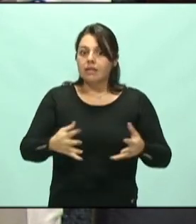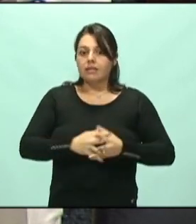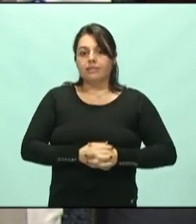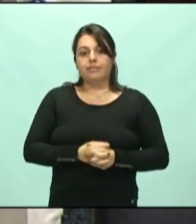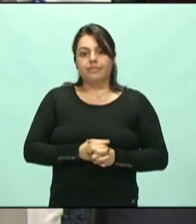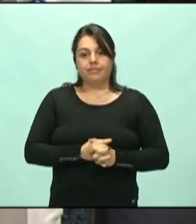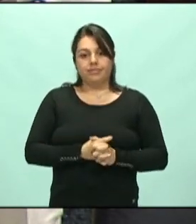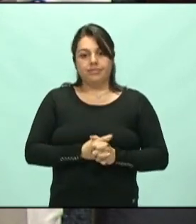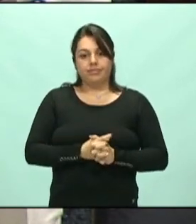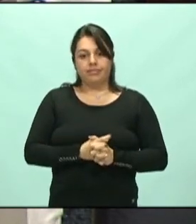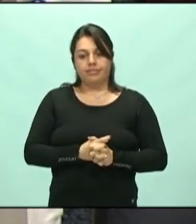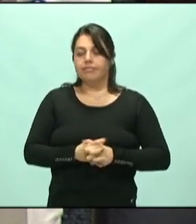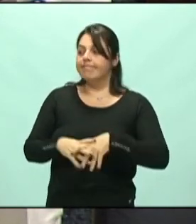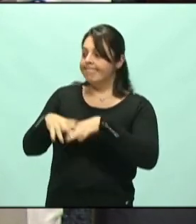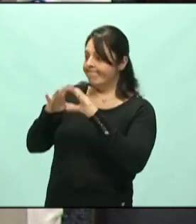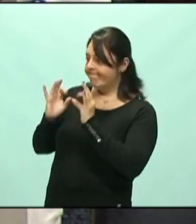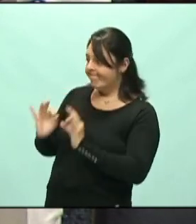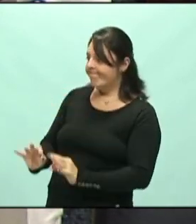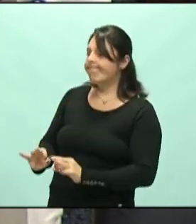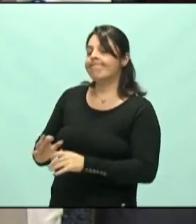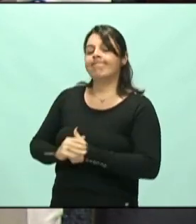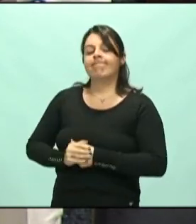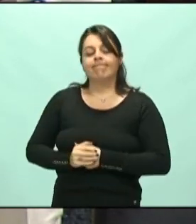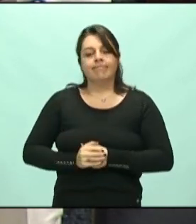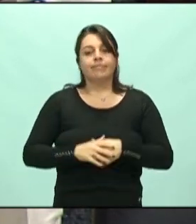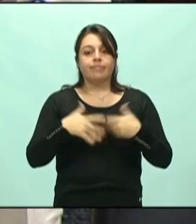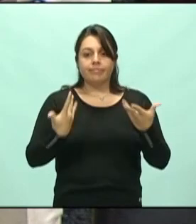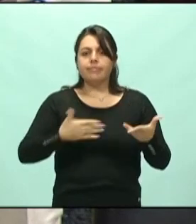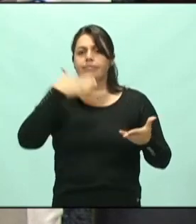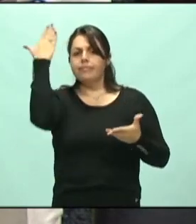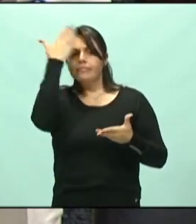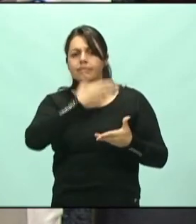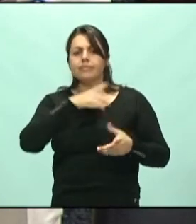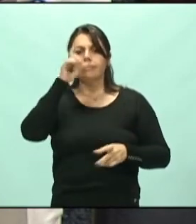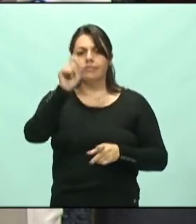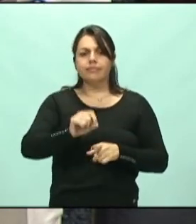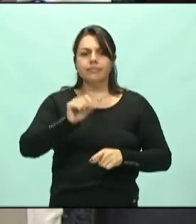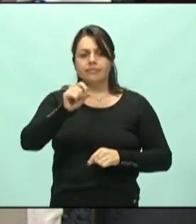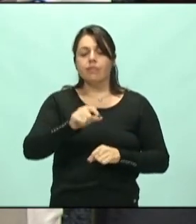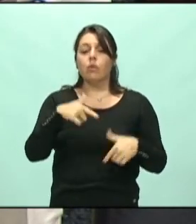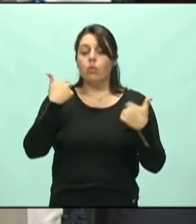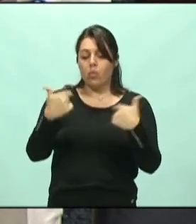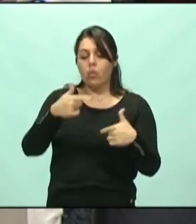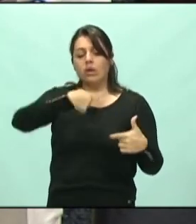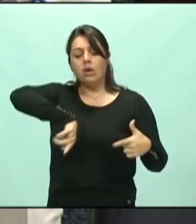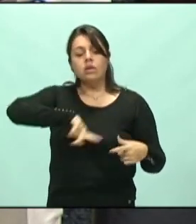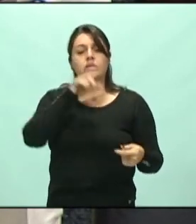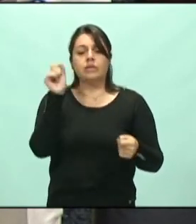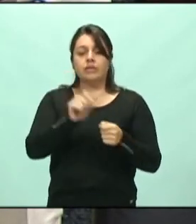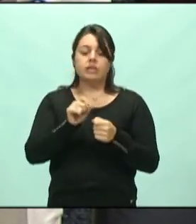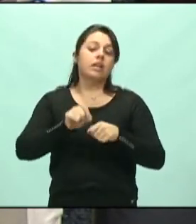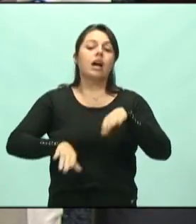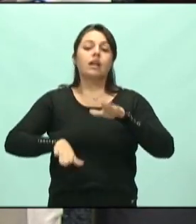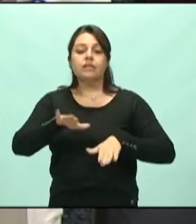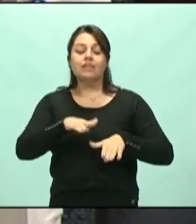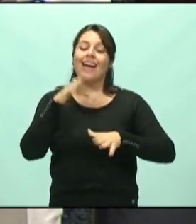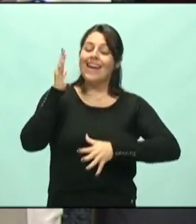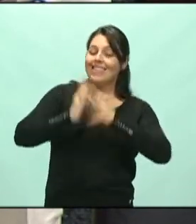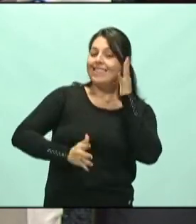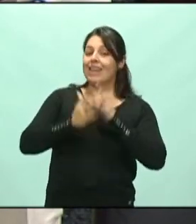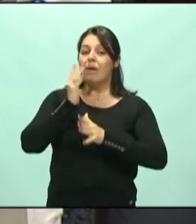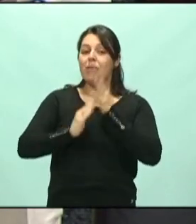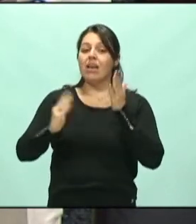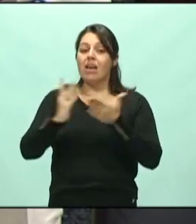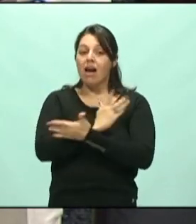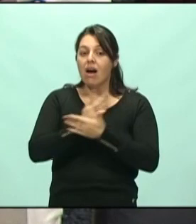o ICMS. Exatamente. Então, isso prova o quanto o trabalho que nós estamos fazendo de repente está atrapalhando